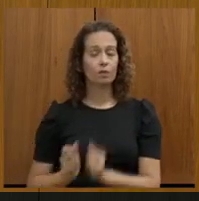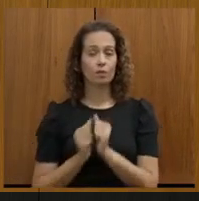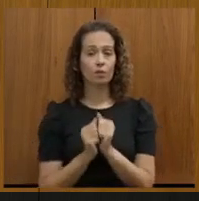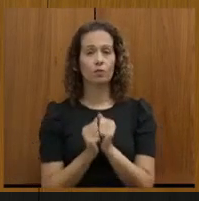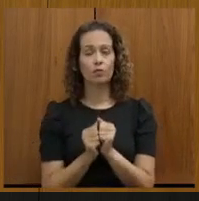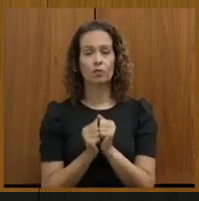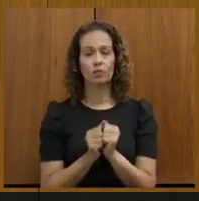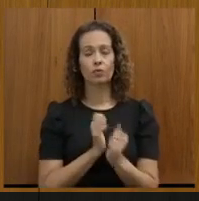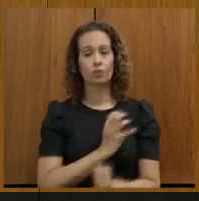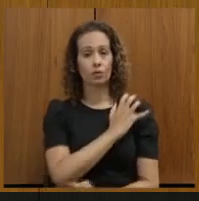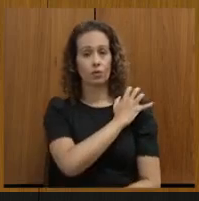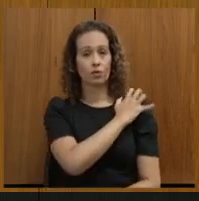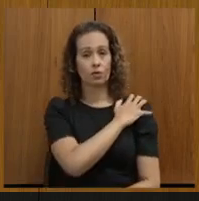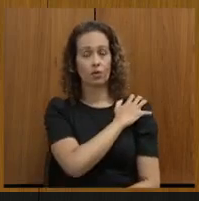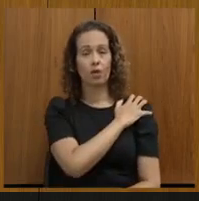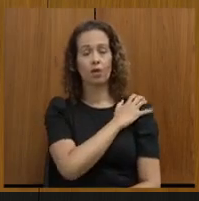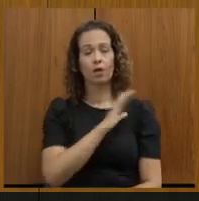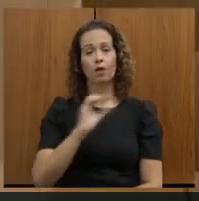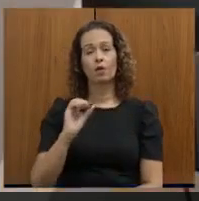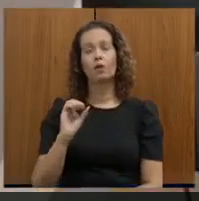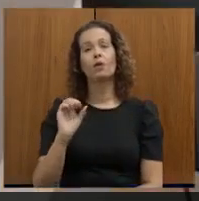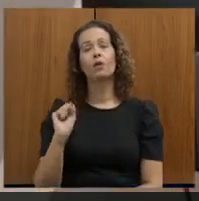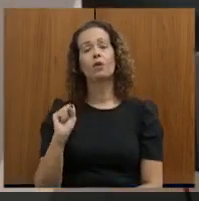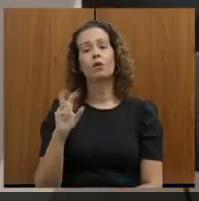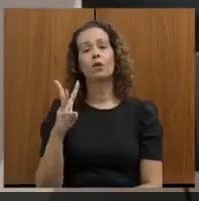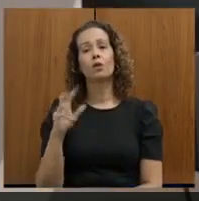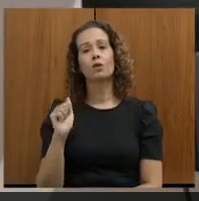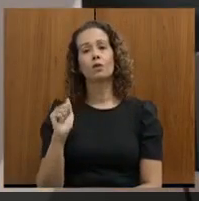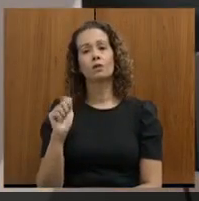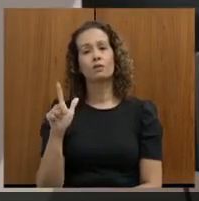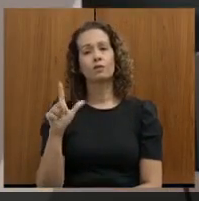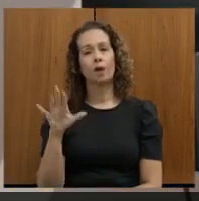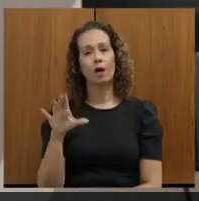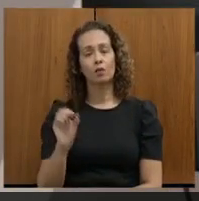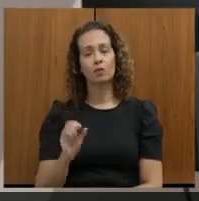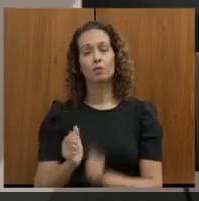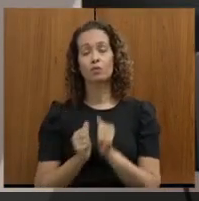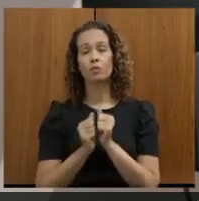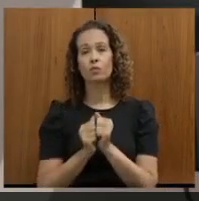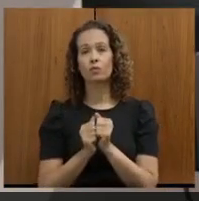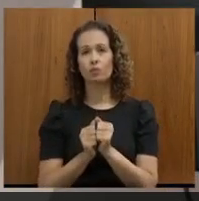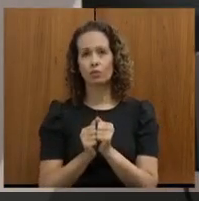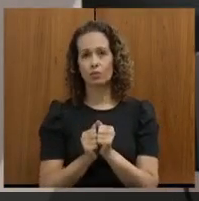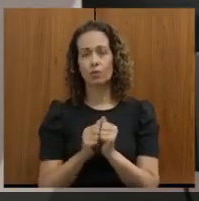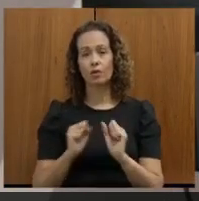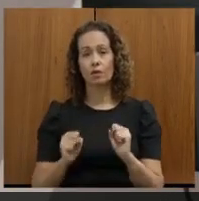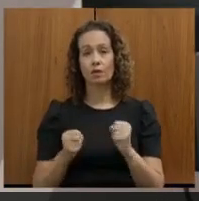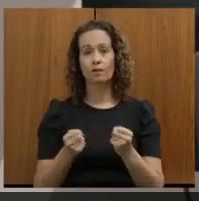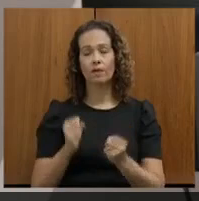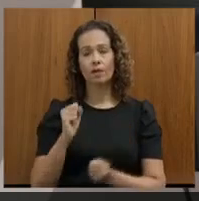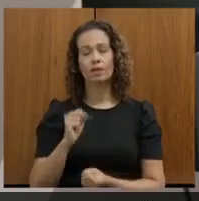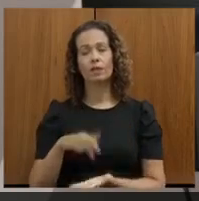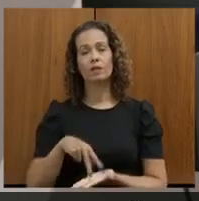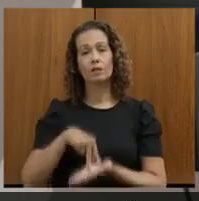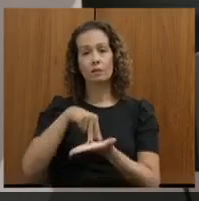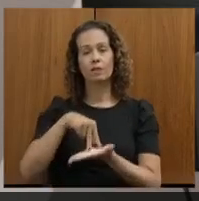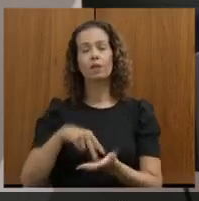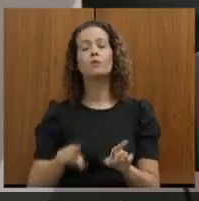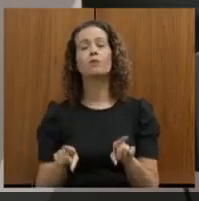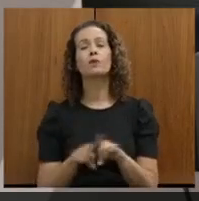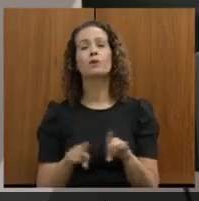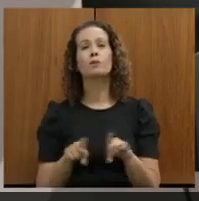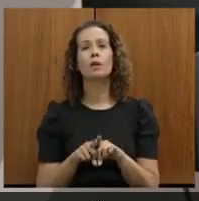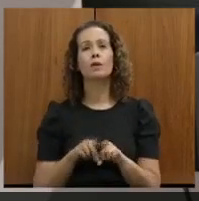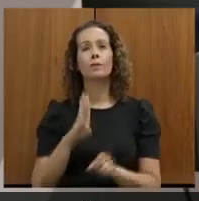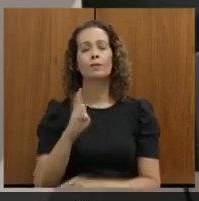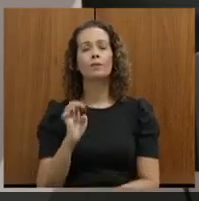com o Coronel Osvaldo, da Defesa Civil, o Robson, do DR, a Bete Jucá, nossa secretária